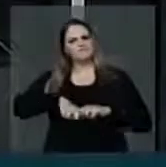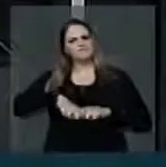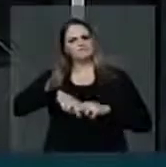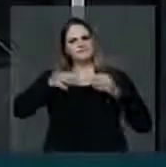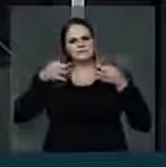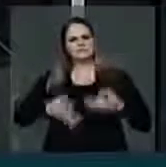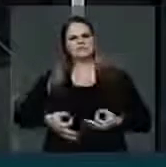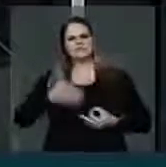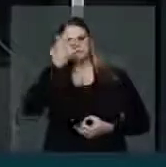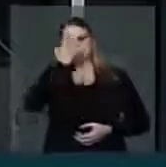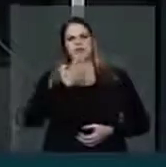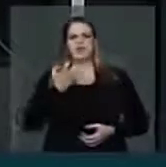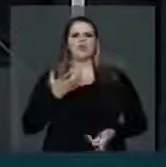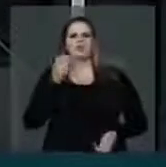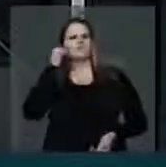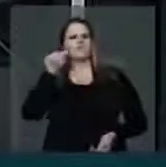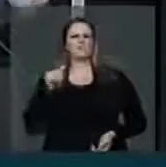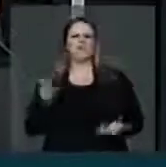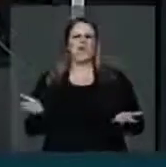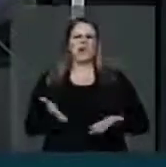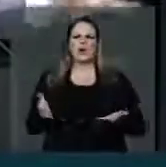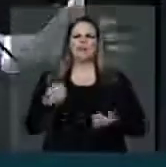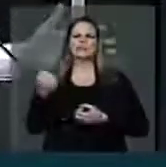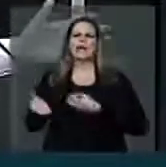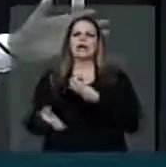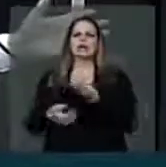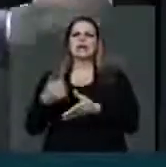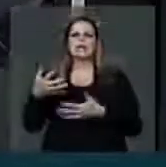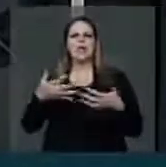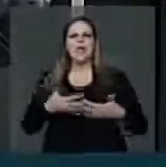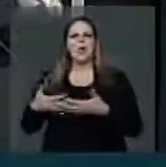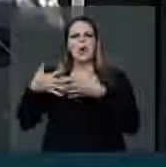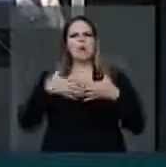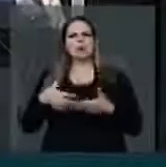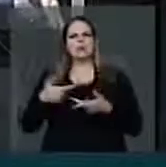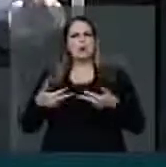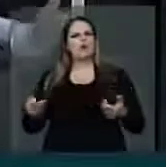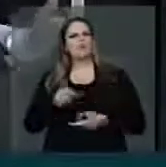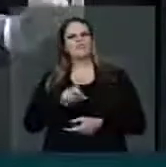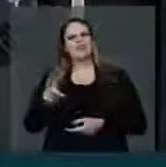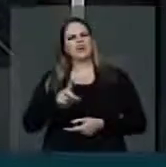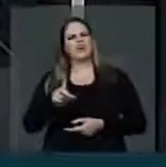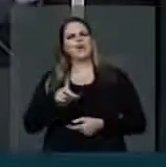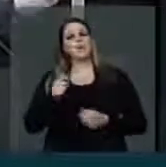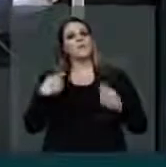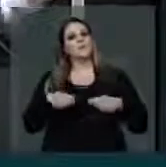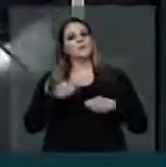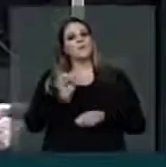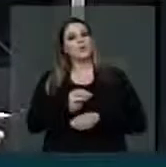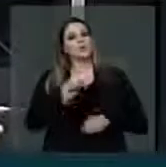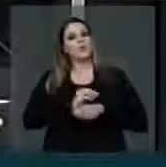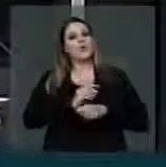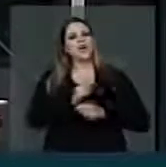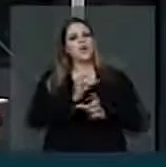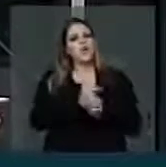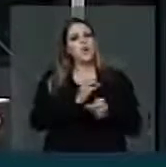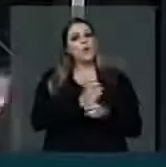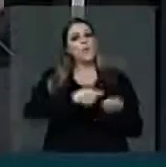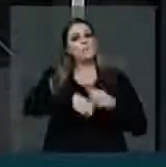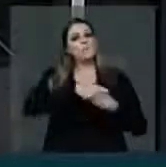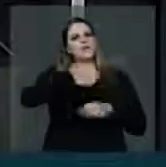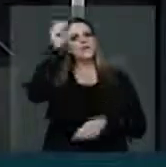reta de escavadeira, caminhão, sei o que, ônibus, vai cuidar da macroeconomia, que está comprometendo a credibilidade do país.